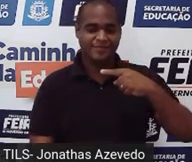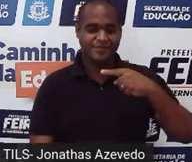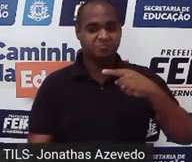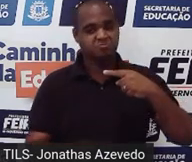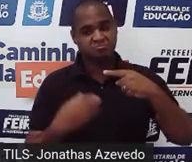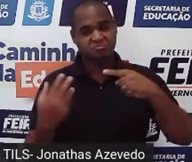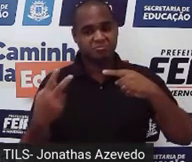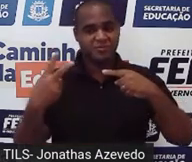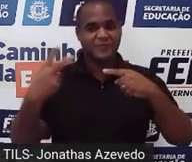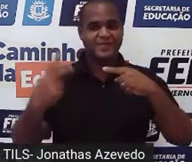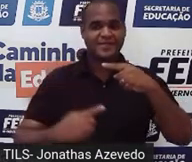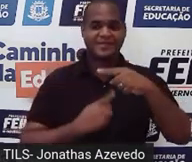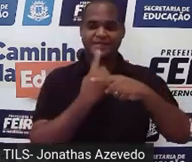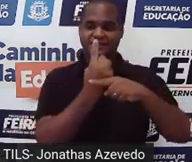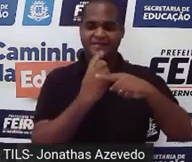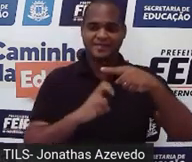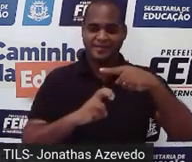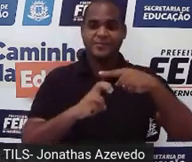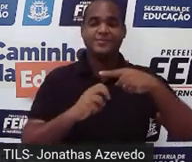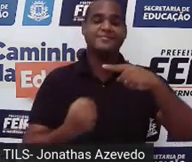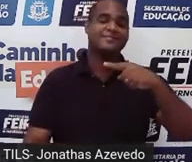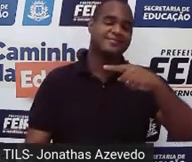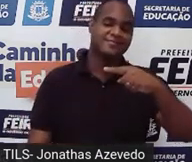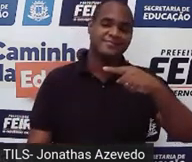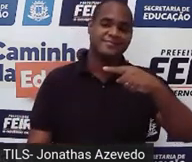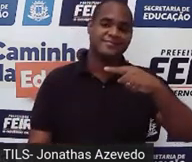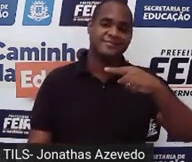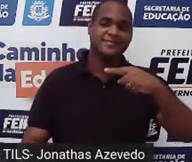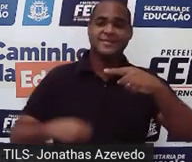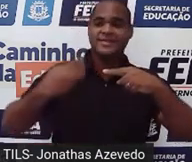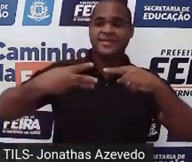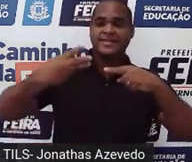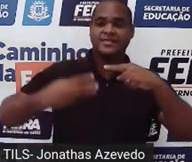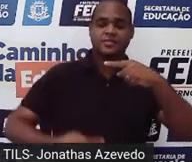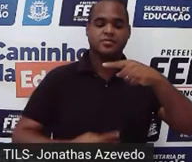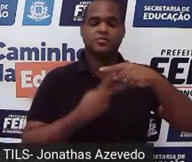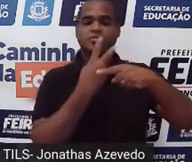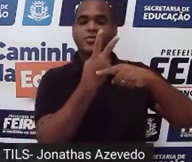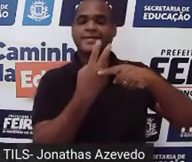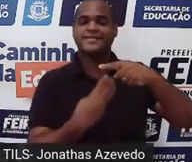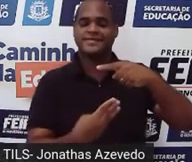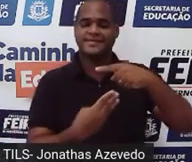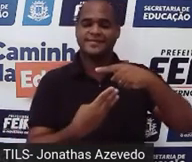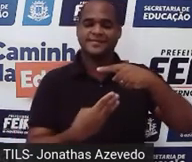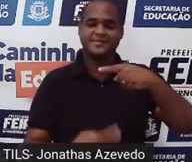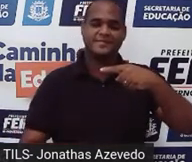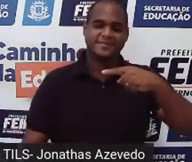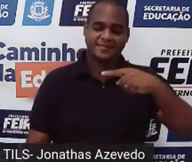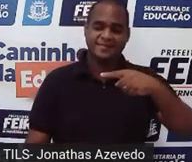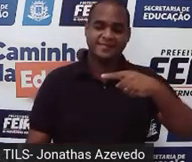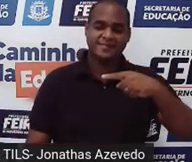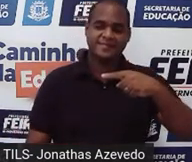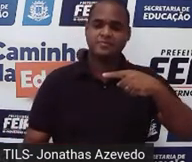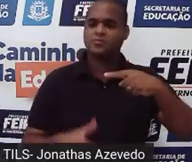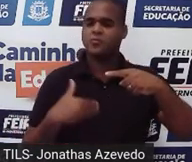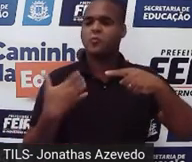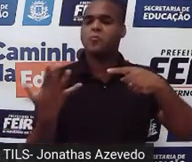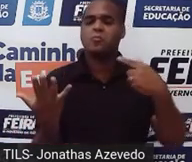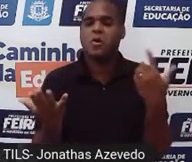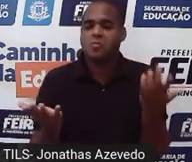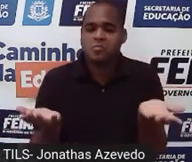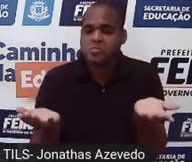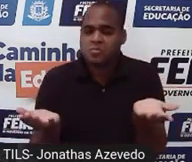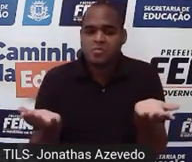Segunda fração, a fração 1 quinto. Ou terceira fração, a fração 2 terços. Qual dessas